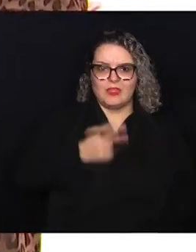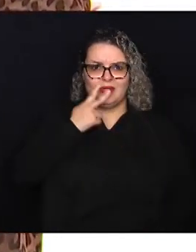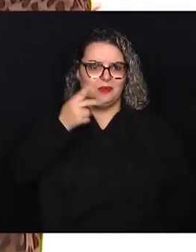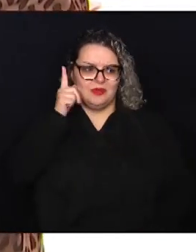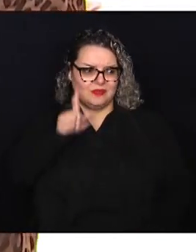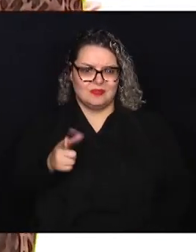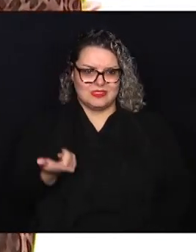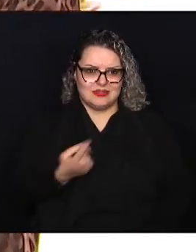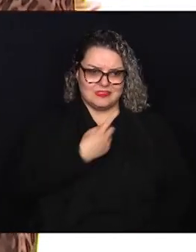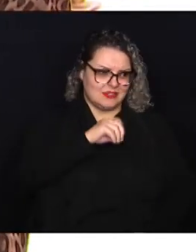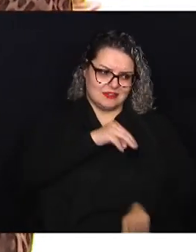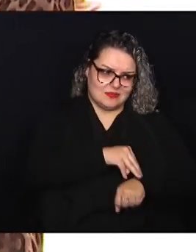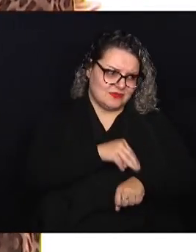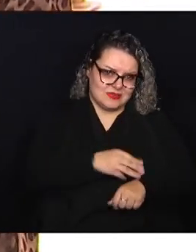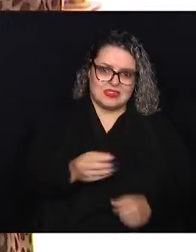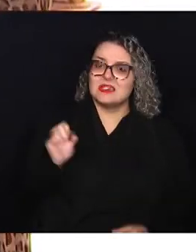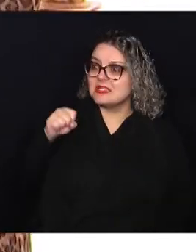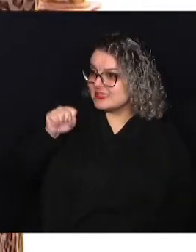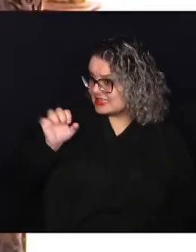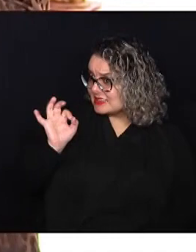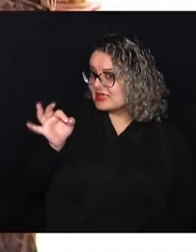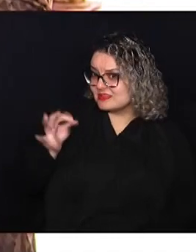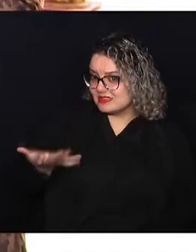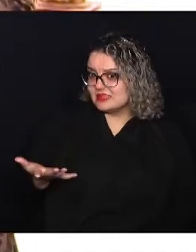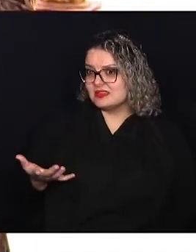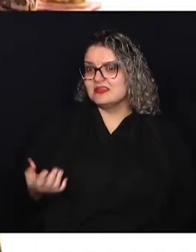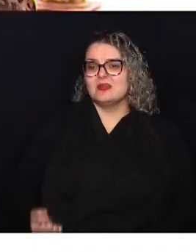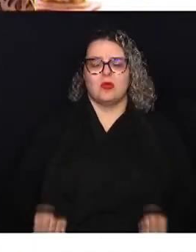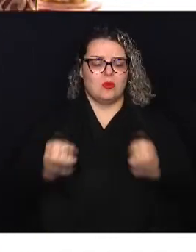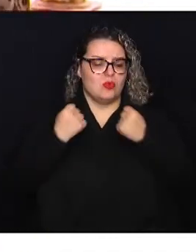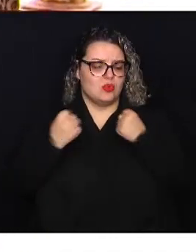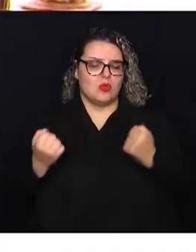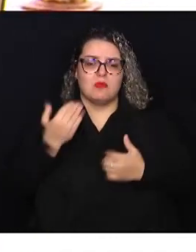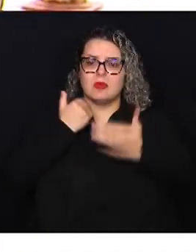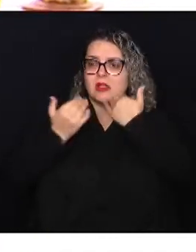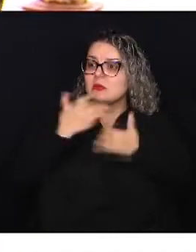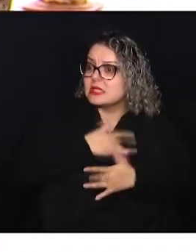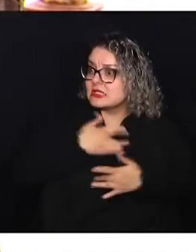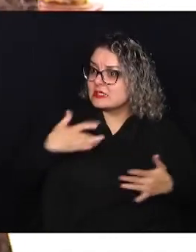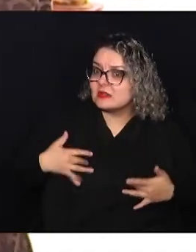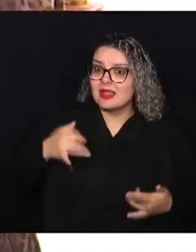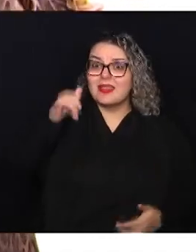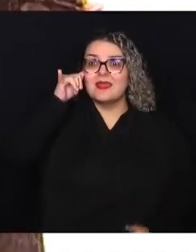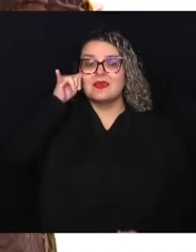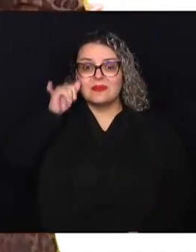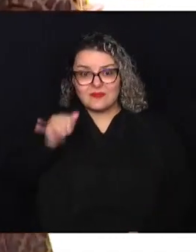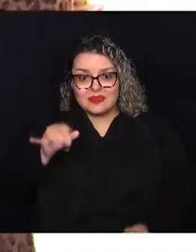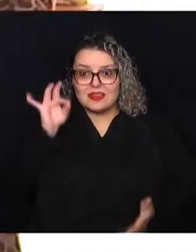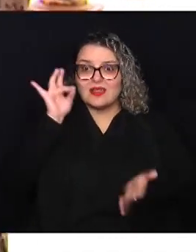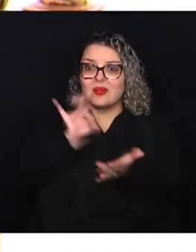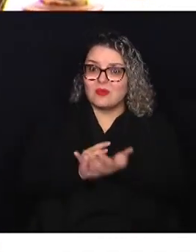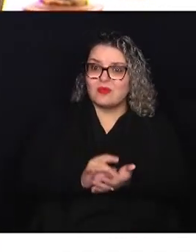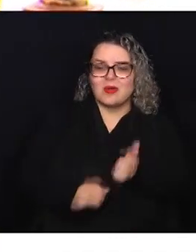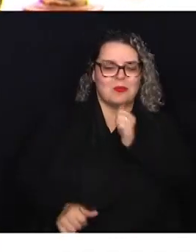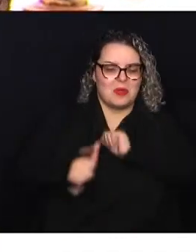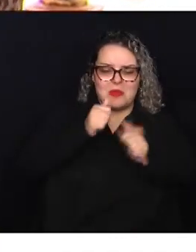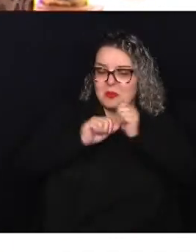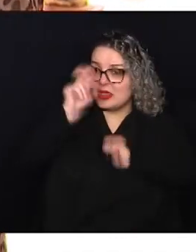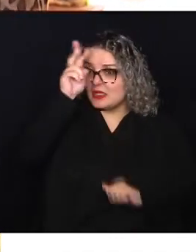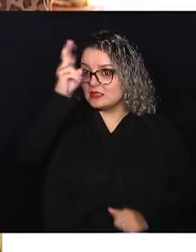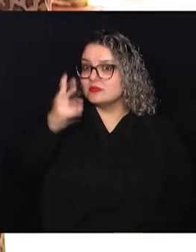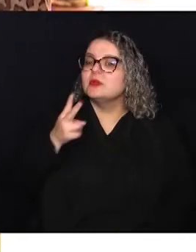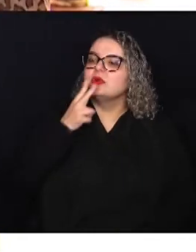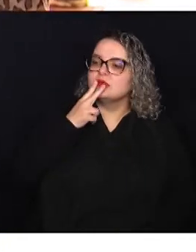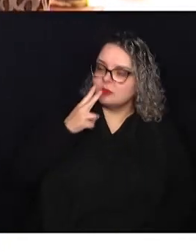aguentar jogar 10 minutos. Exato. Então a atividade física, uma alimentação saudável, evitar realmente o excesso de álcool e o